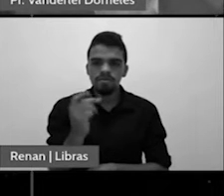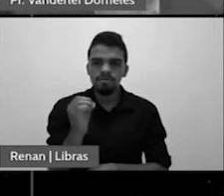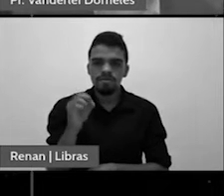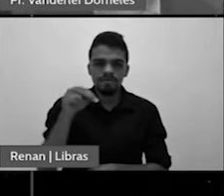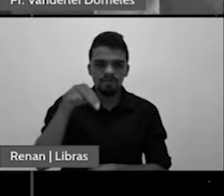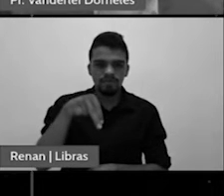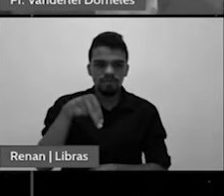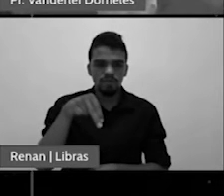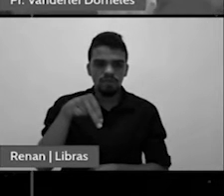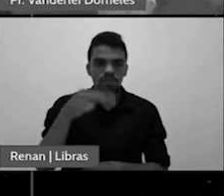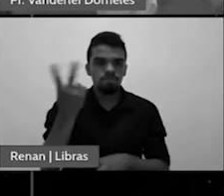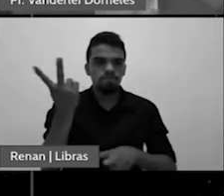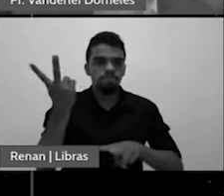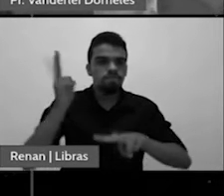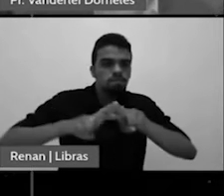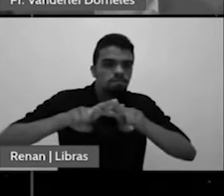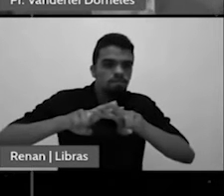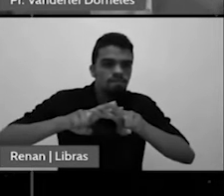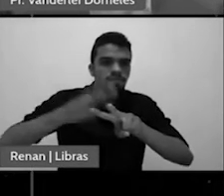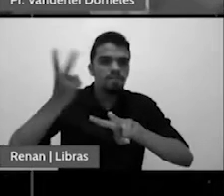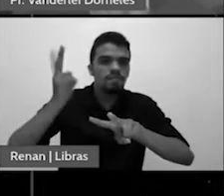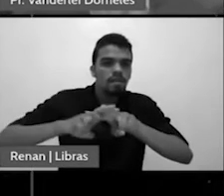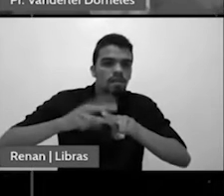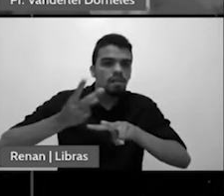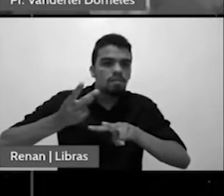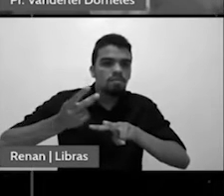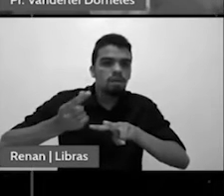à prisão perpétua por conspiração.